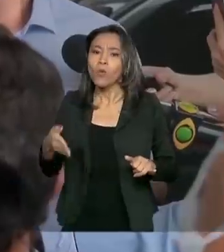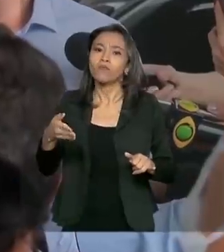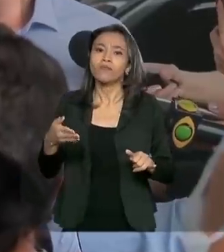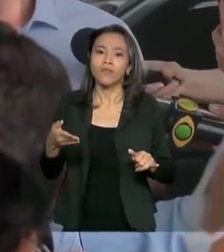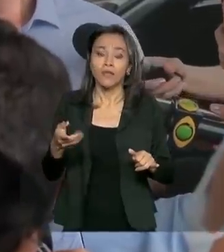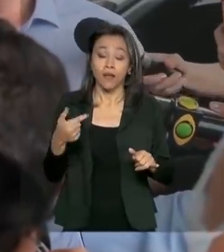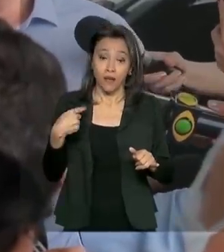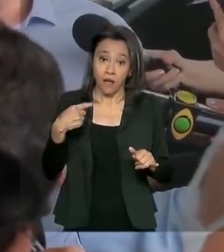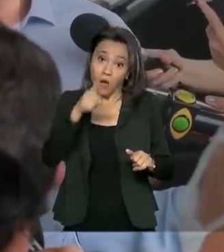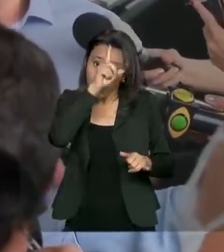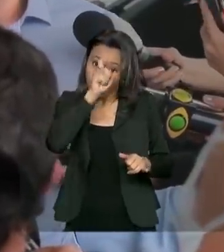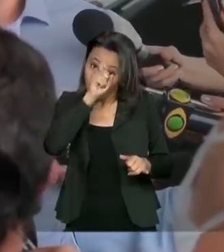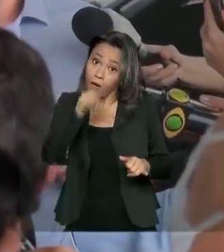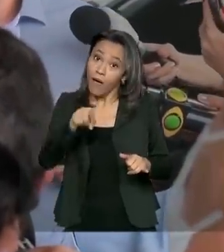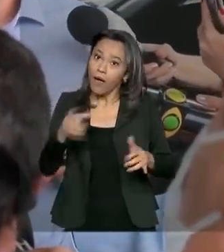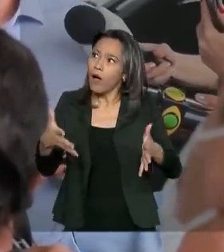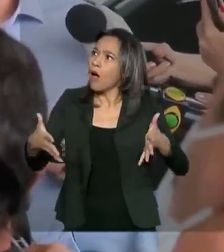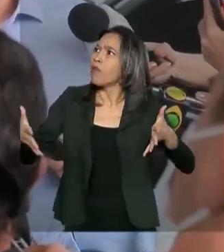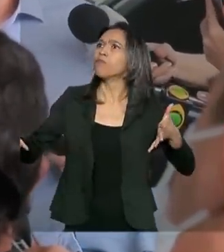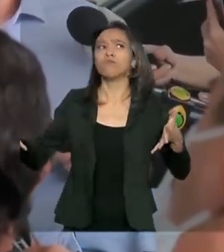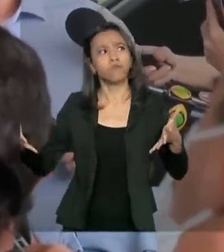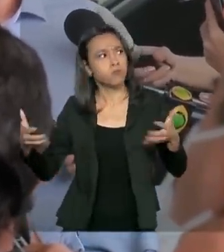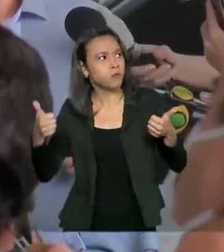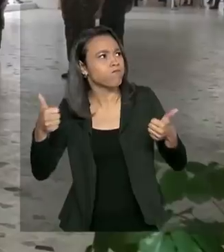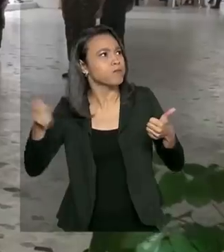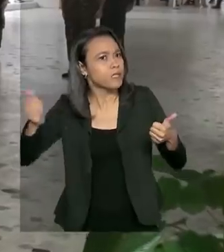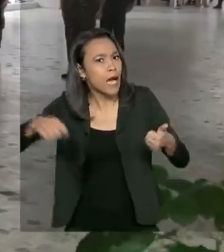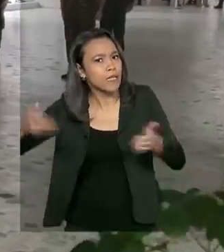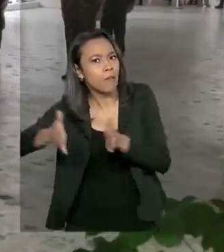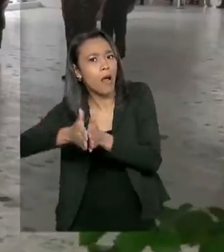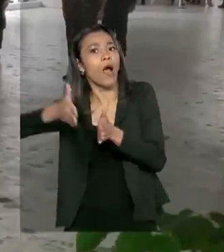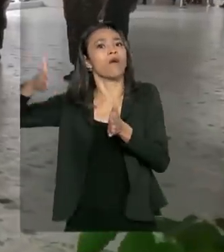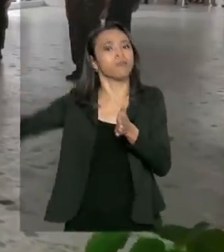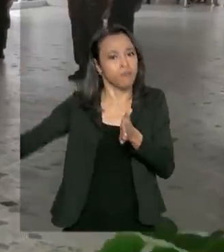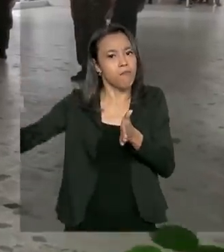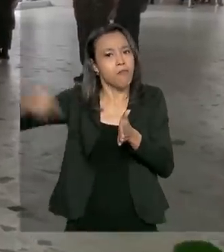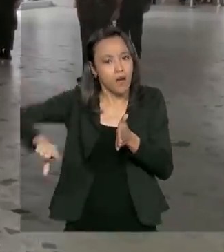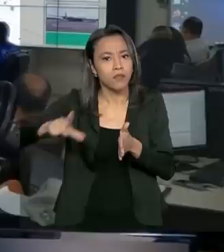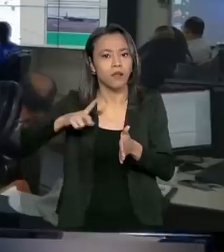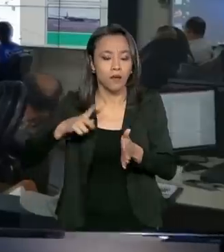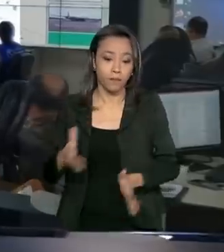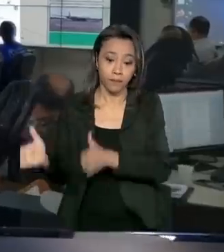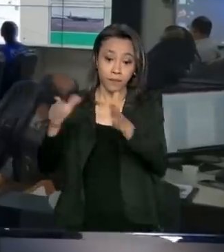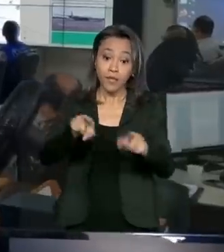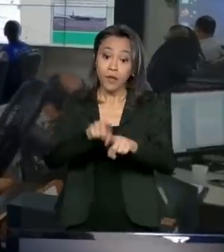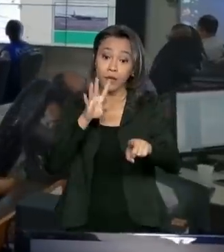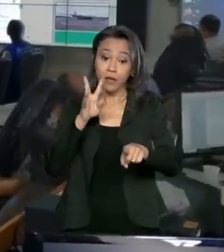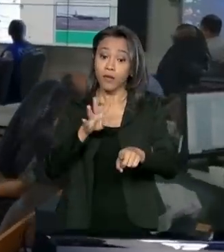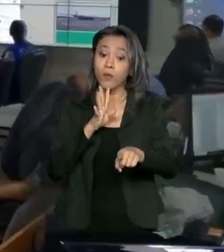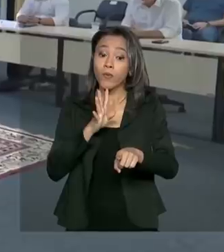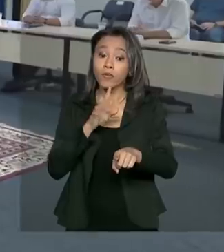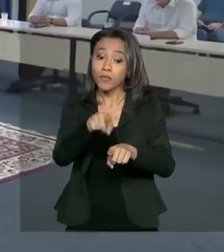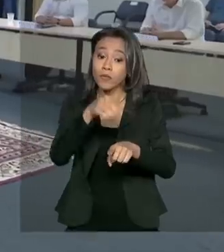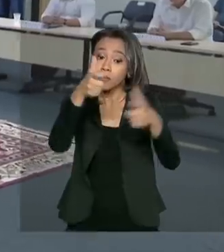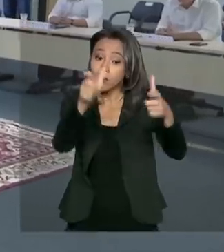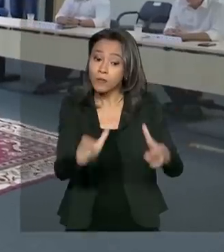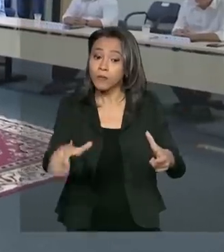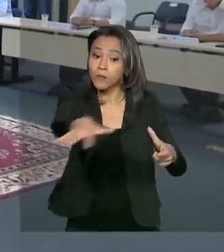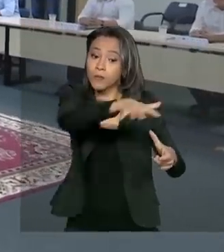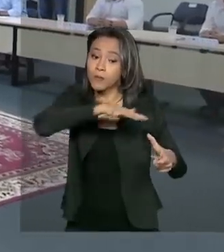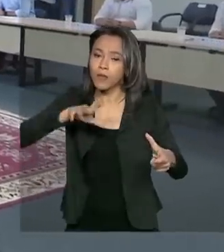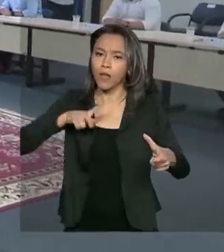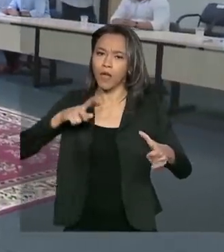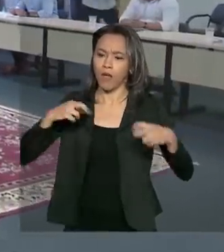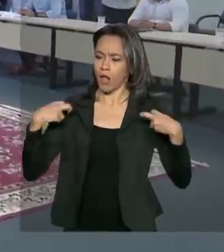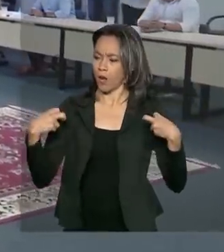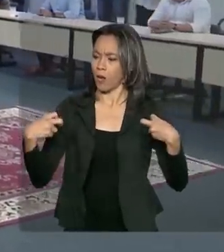O hospital é um hospital amplo, com espaço para crescer. O ministro da Saúde também conheceu o comando militar da Amazônia e se reuniu com